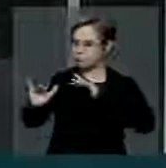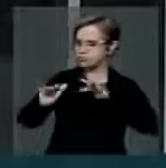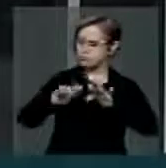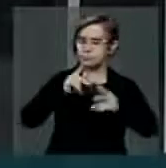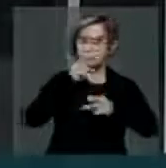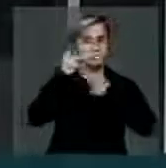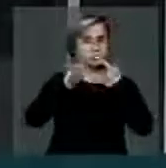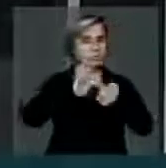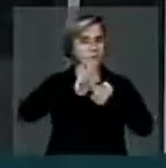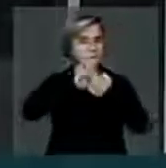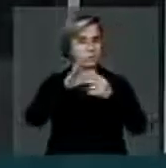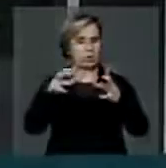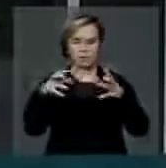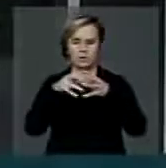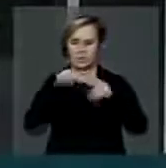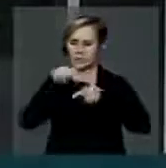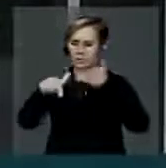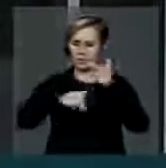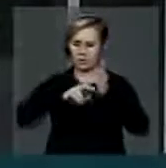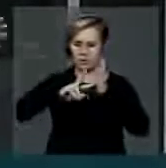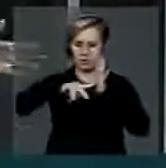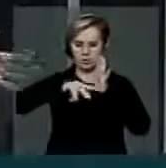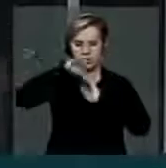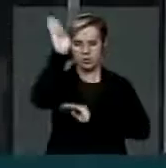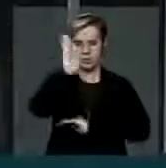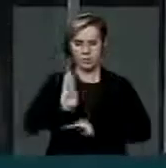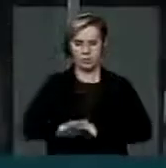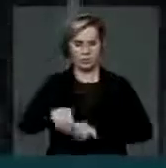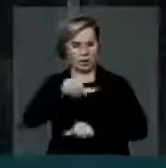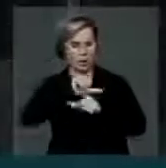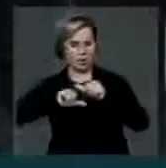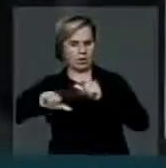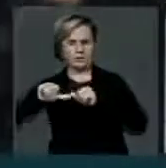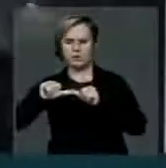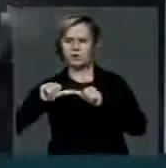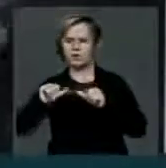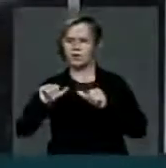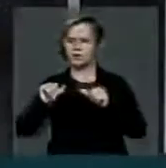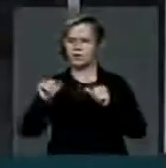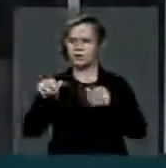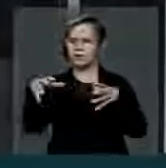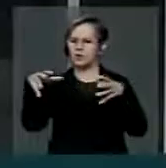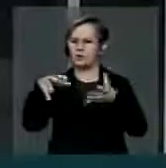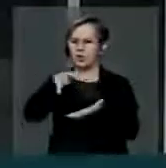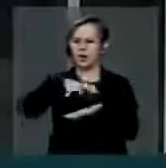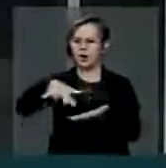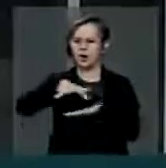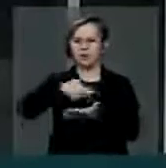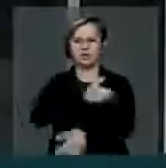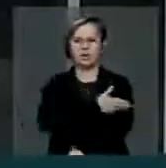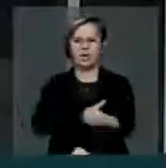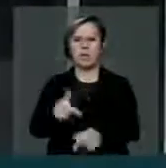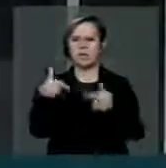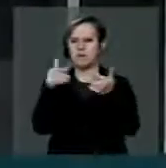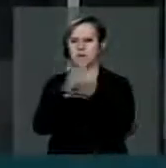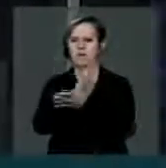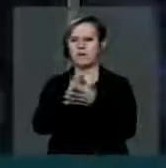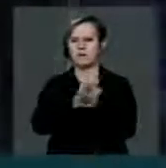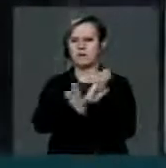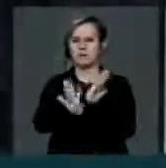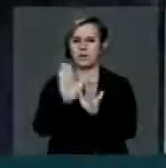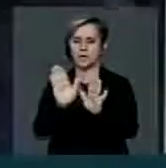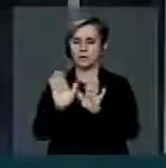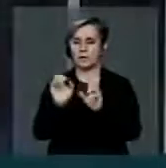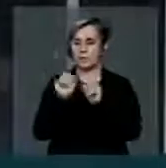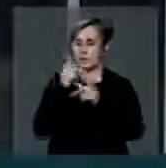dizendo que o movimento sindical brasileiro virou chapa branca, que já não luta. Está dizendo que o movimento